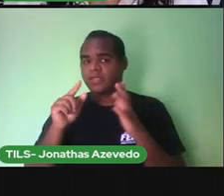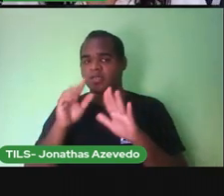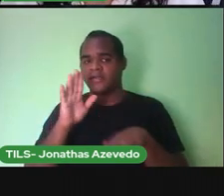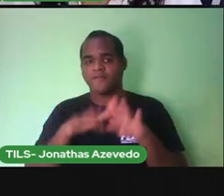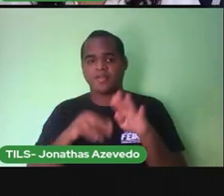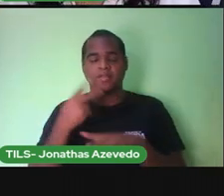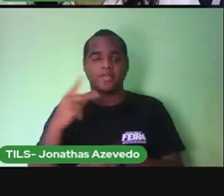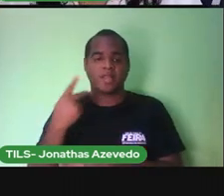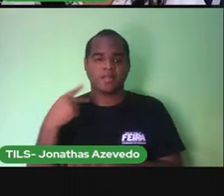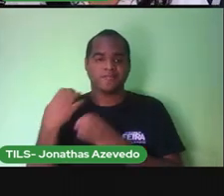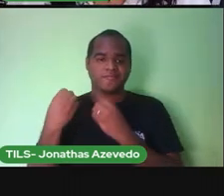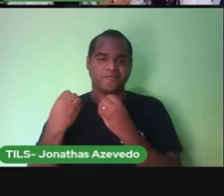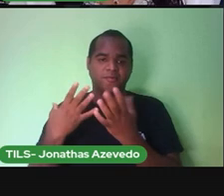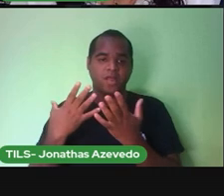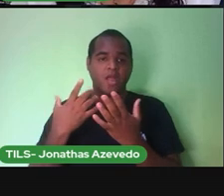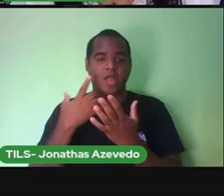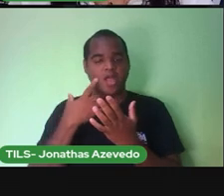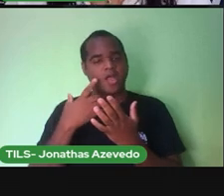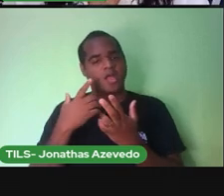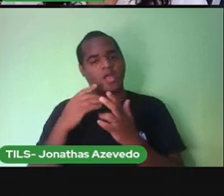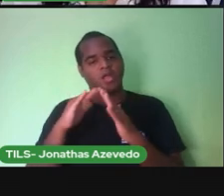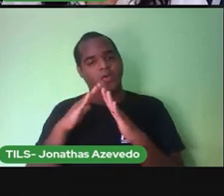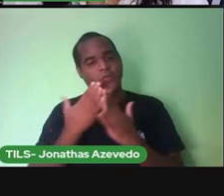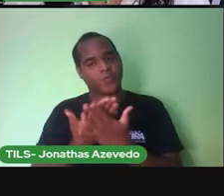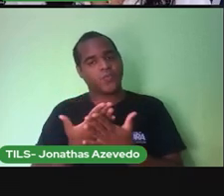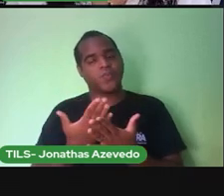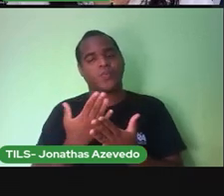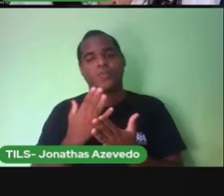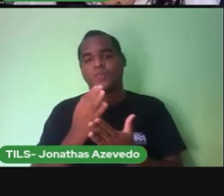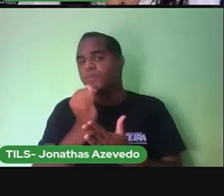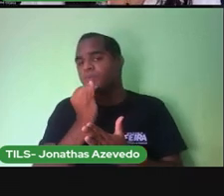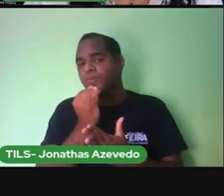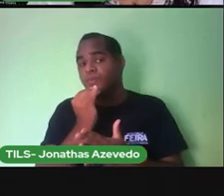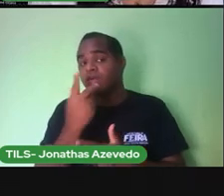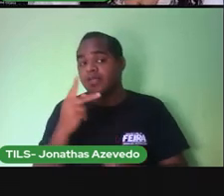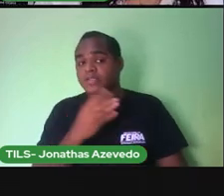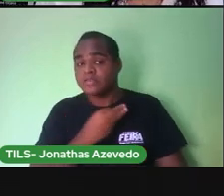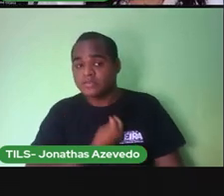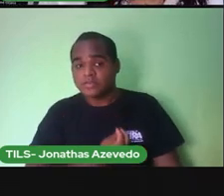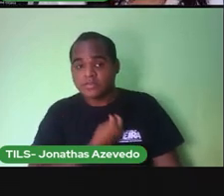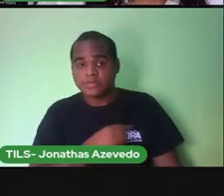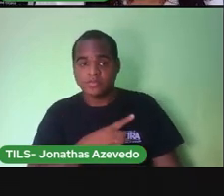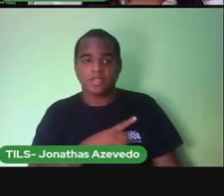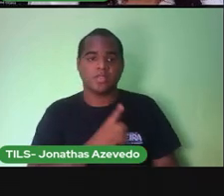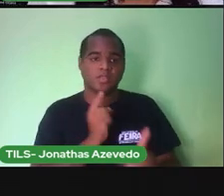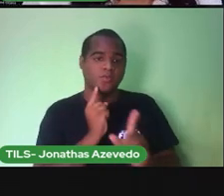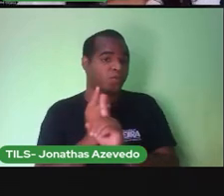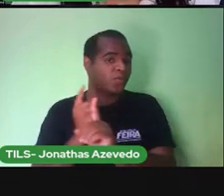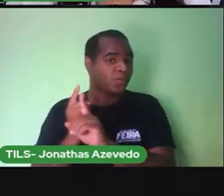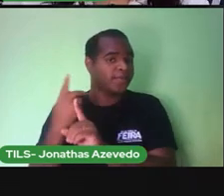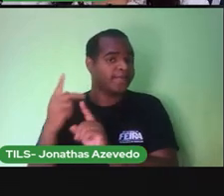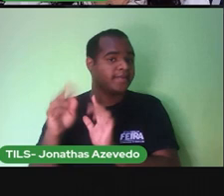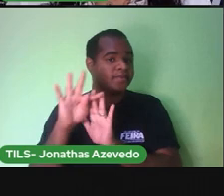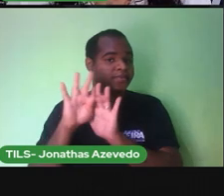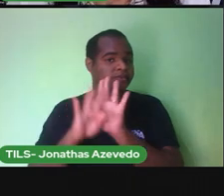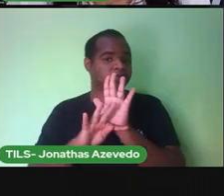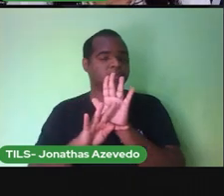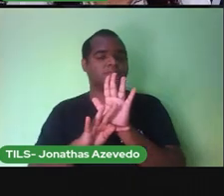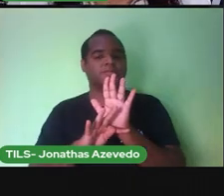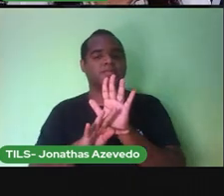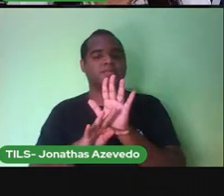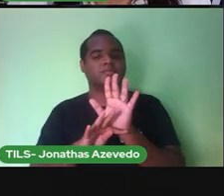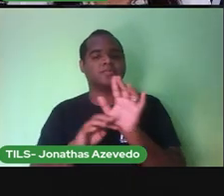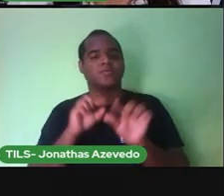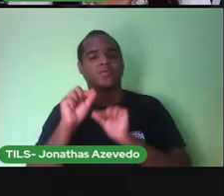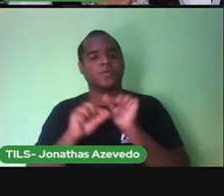receber uma atividade da escola e tiver assim, encontre no texto o